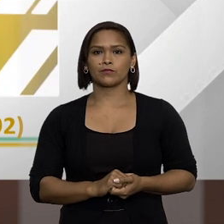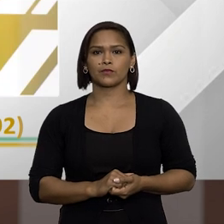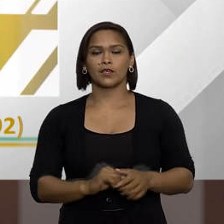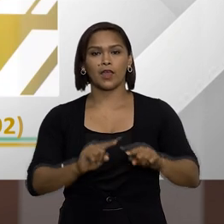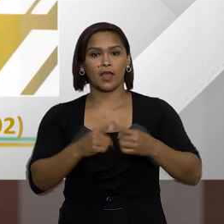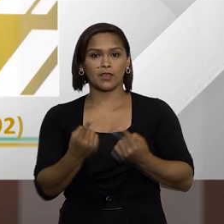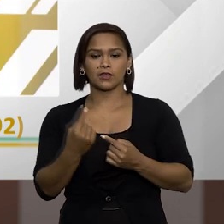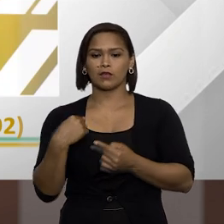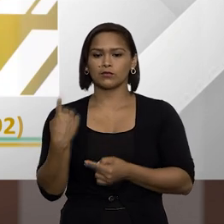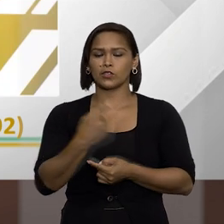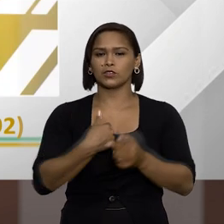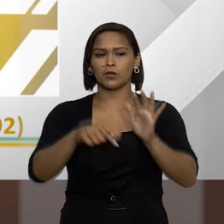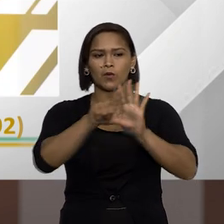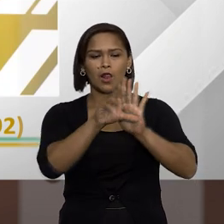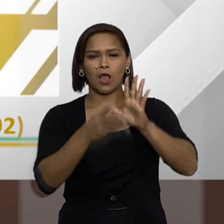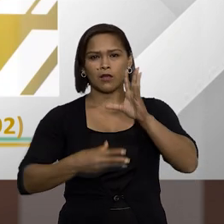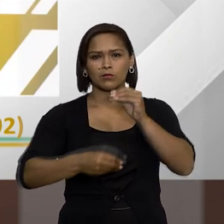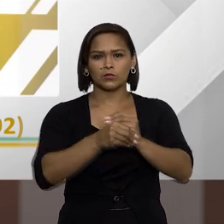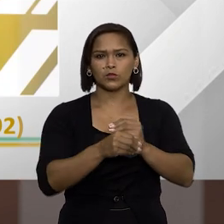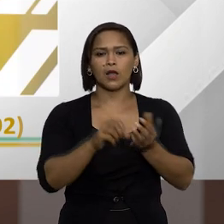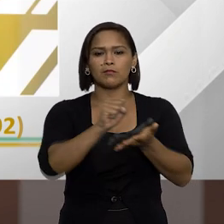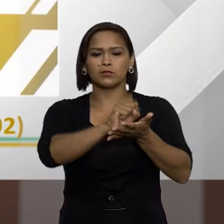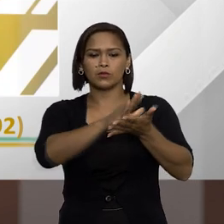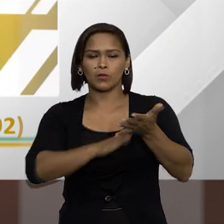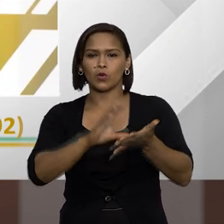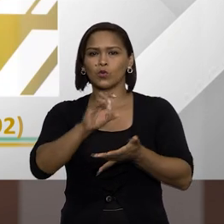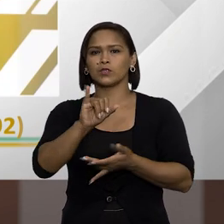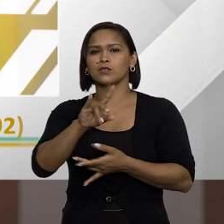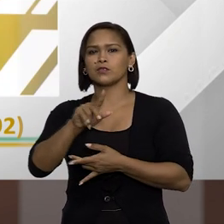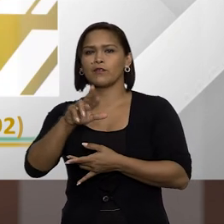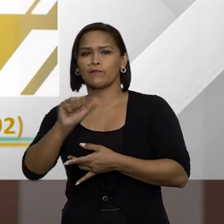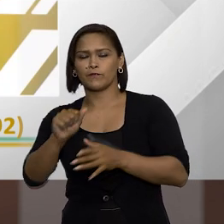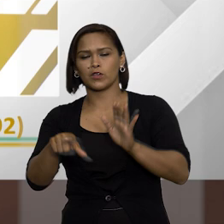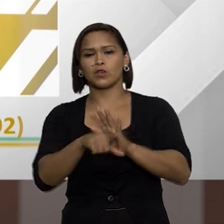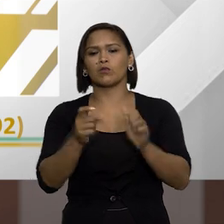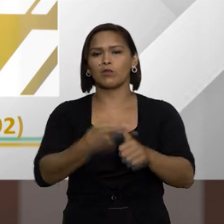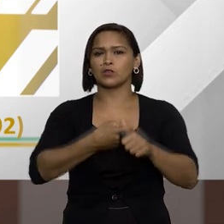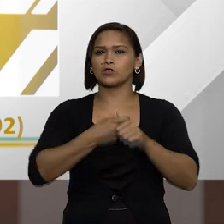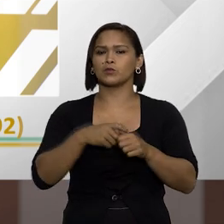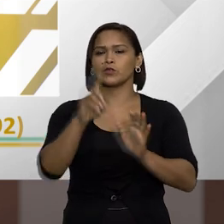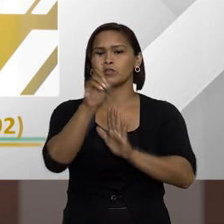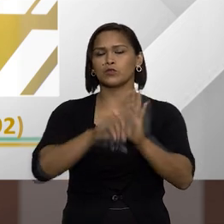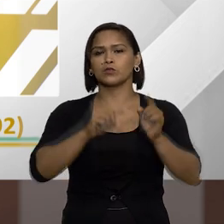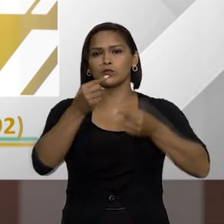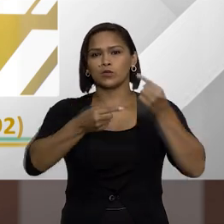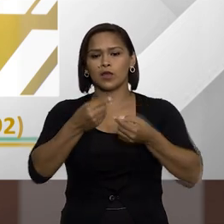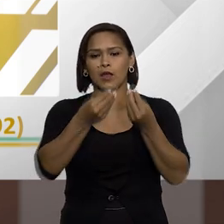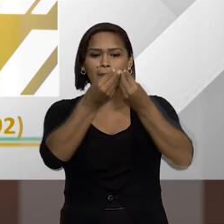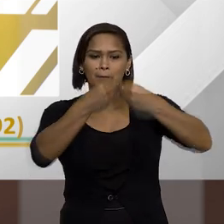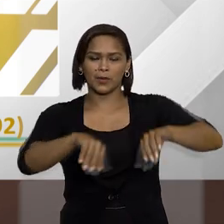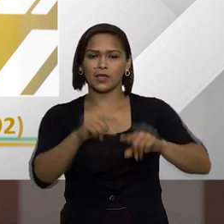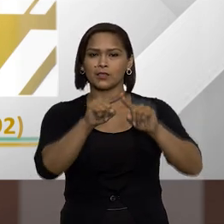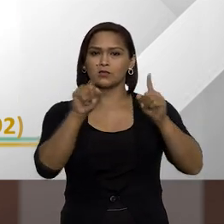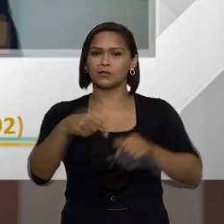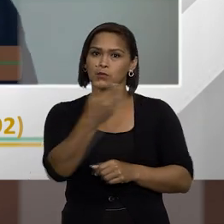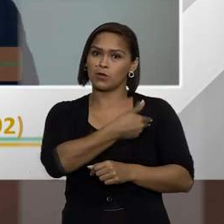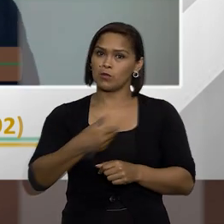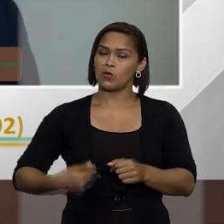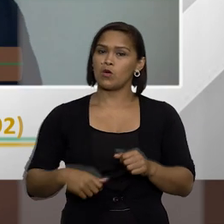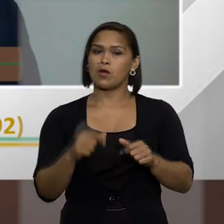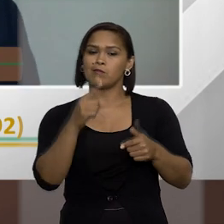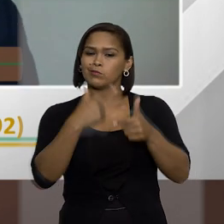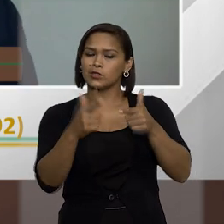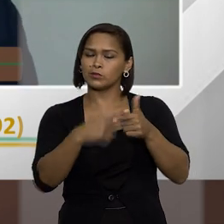Então, nós temos sanções como, por exemplo, a multa civil, como, por exemplo, a suspensão de direitos políticos, a perda da função pública,